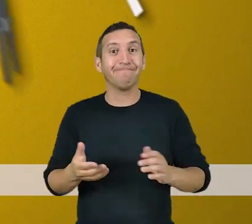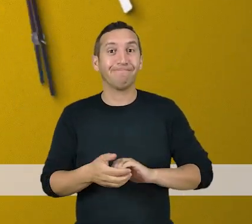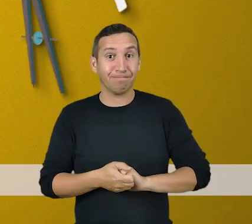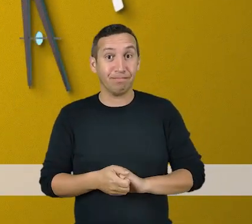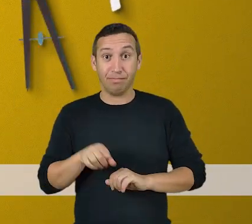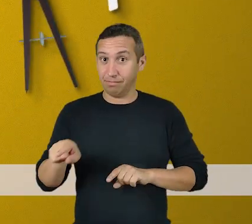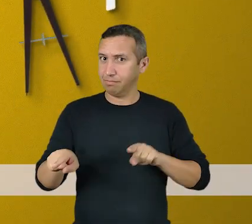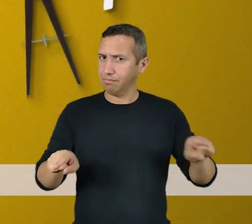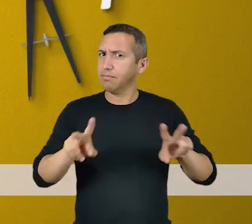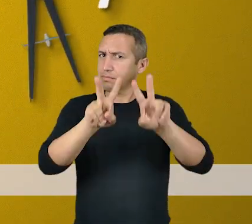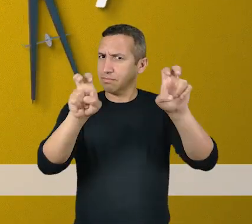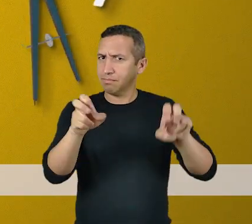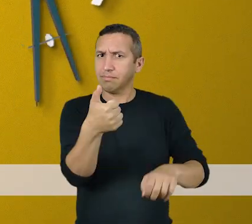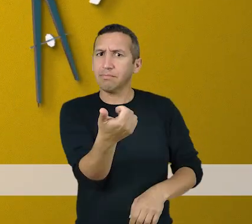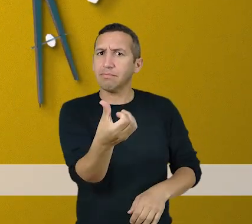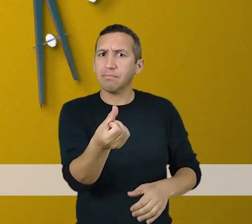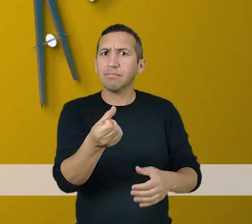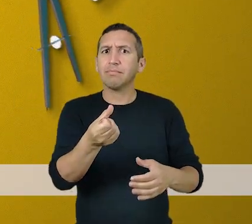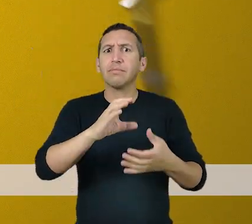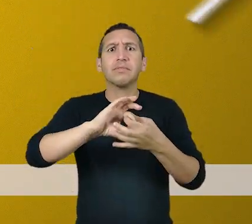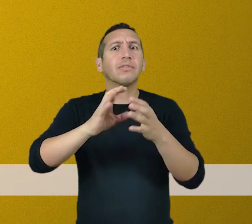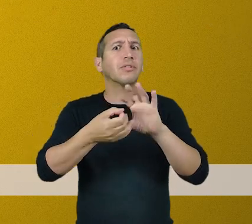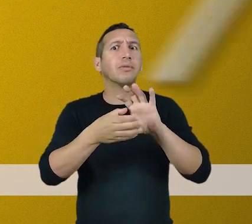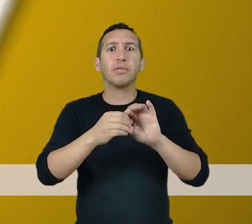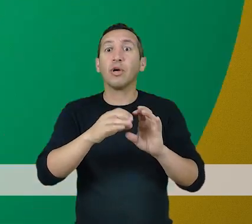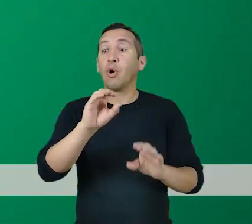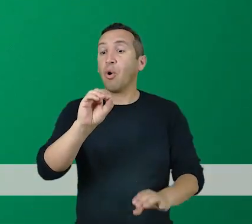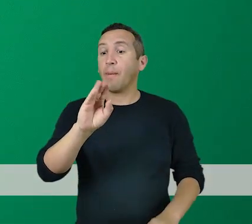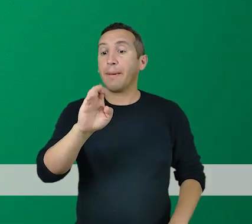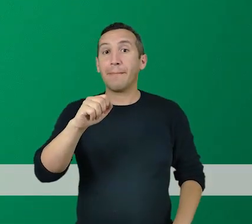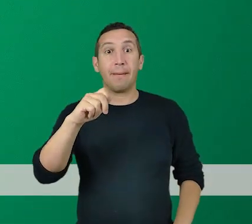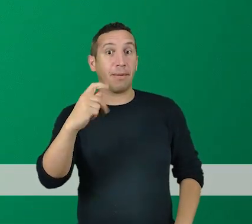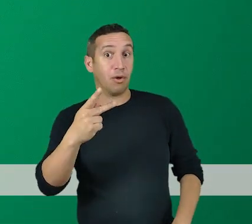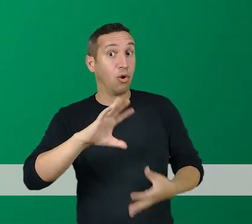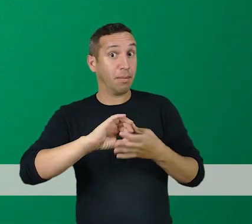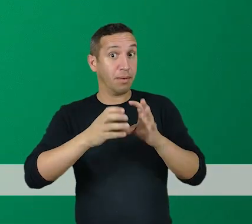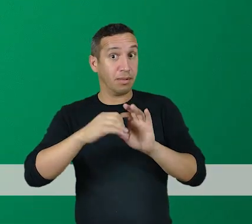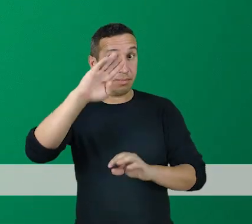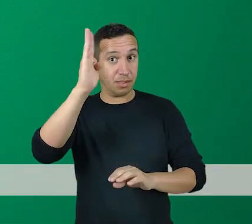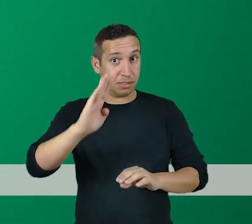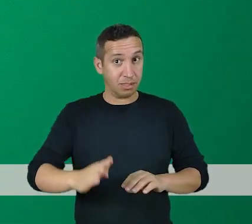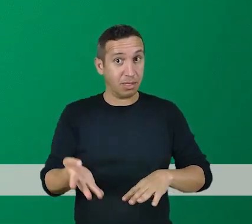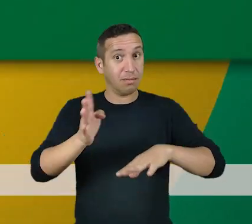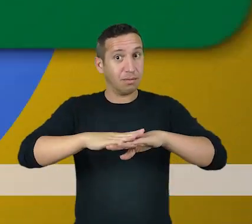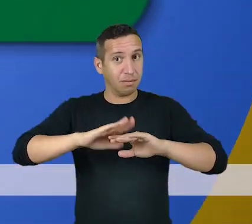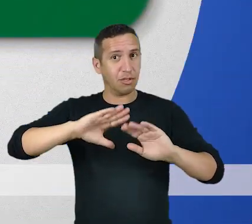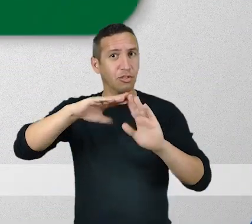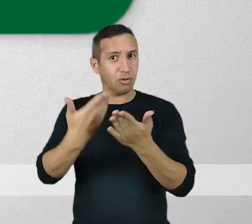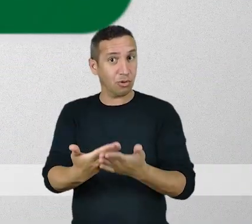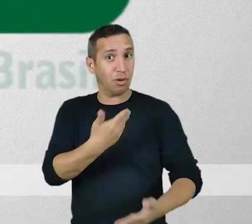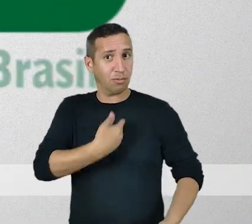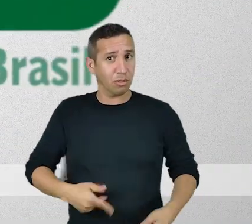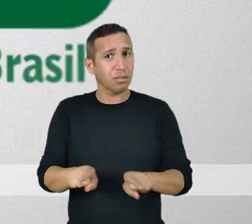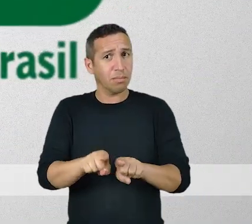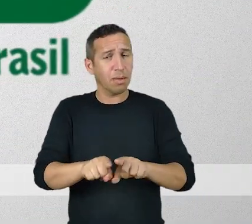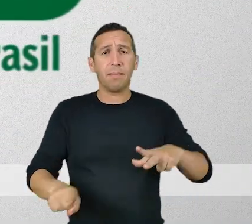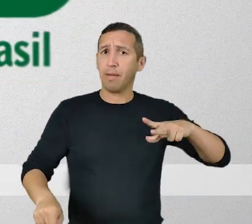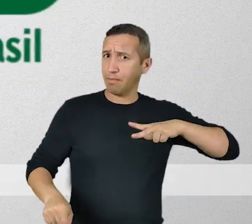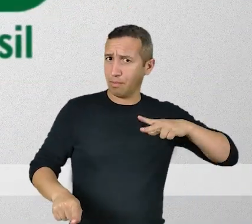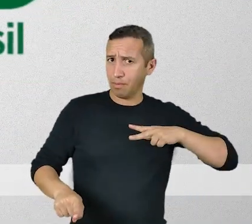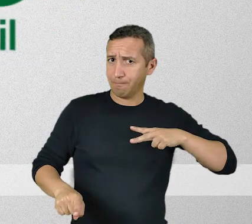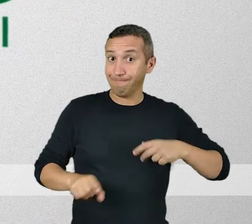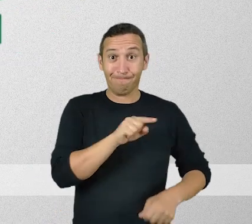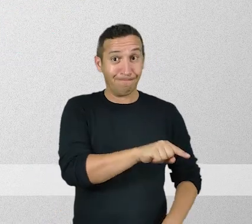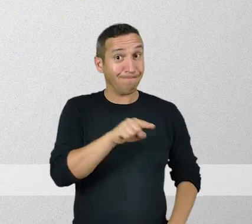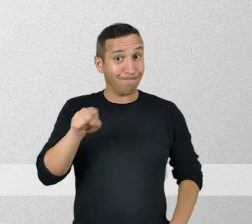matemática. E esse é o tema da 16ª OBMEP, Olimpíada Brasileira de Matemática das Escolas Públicas e